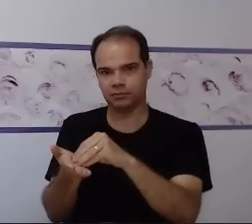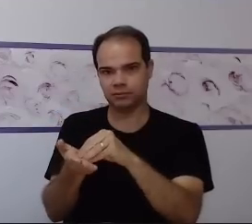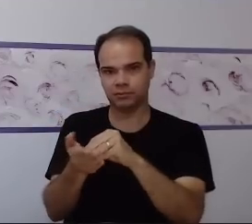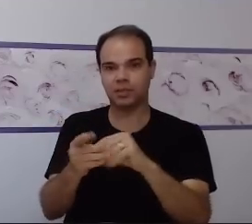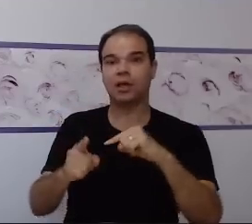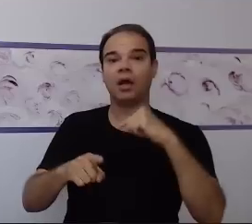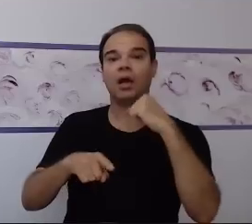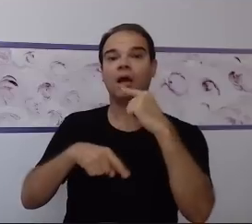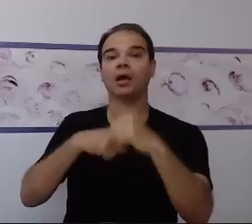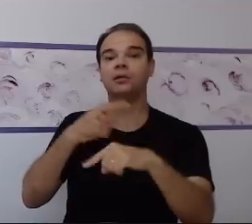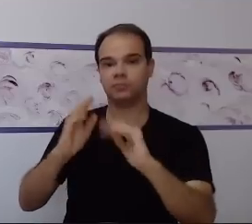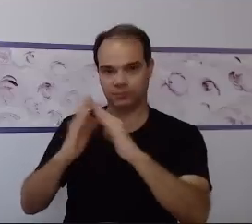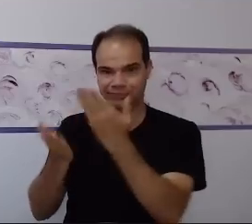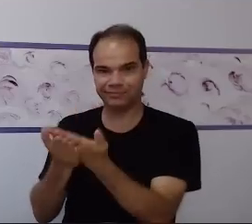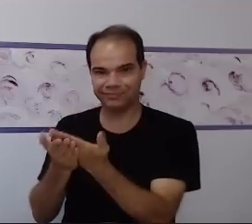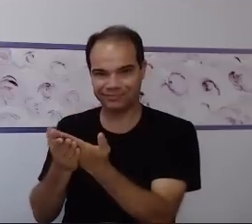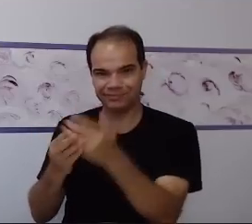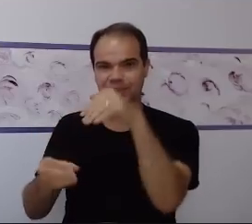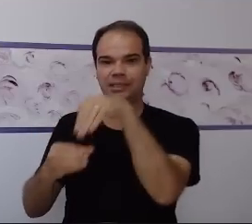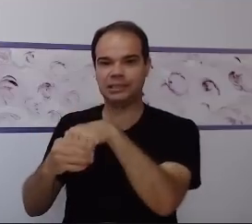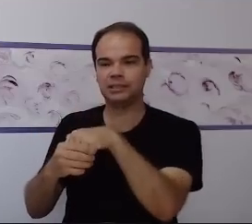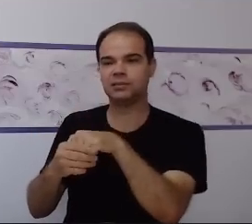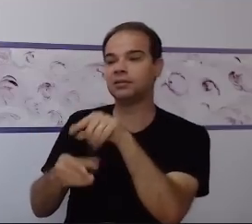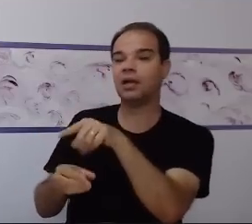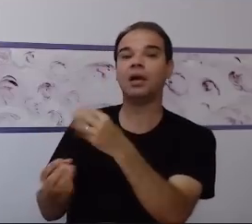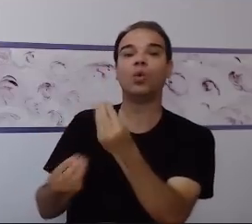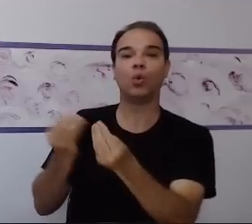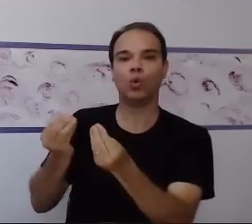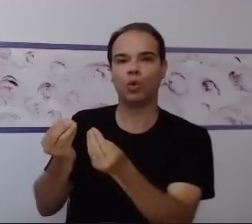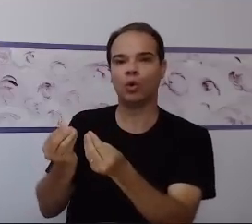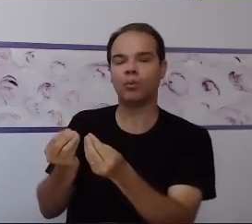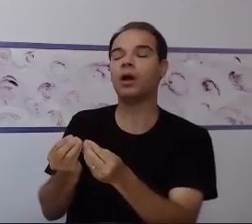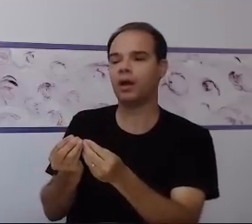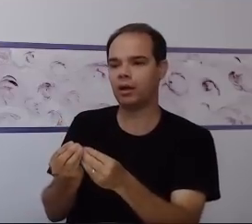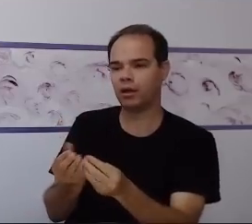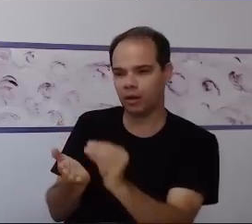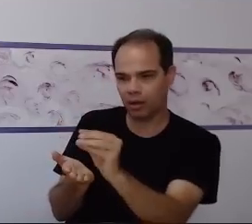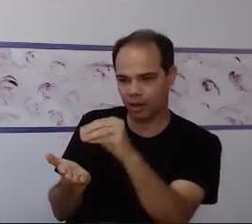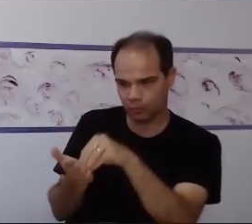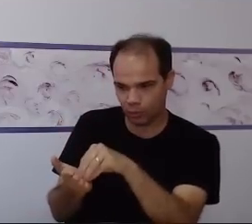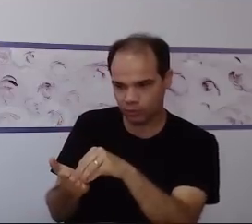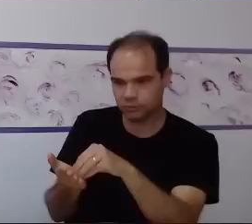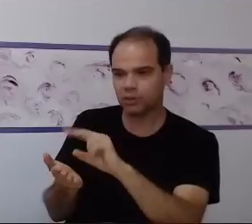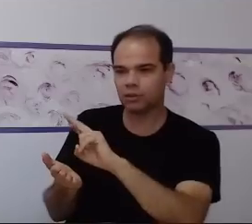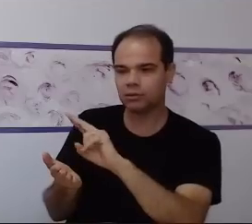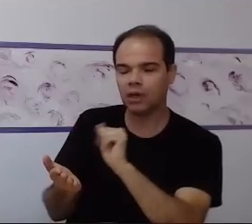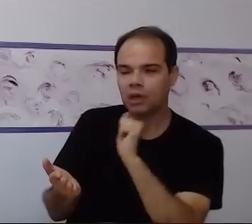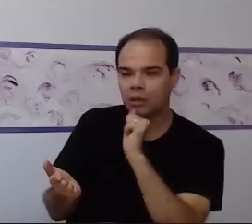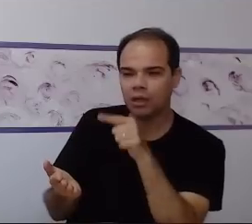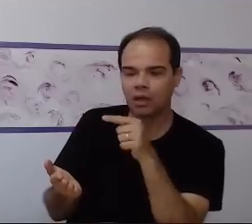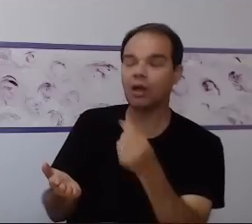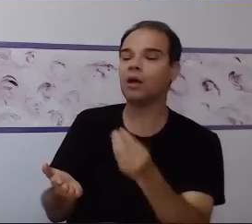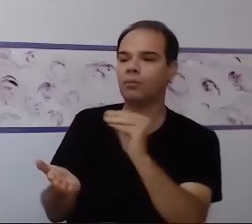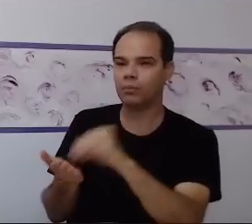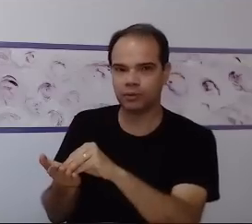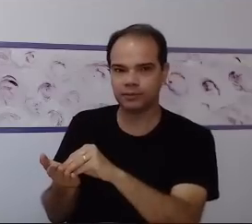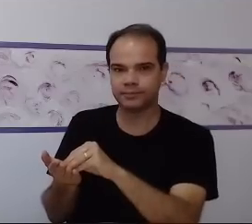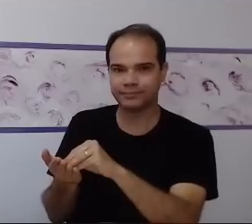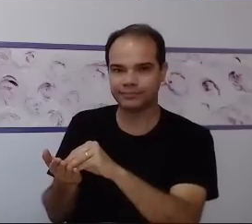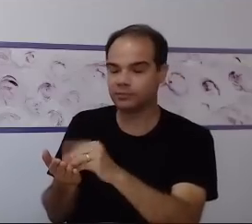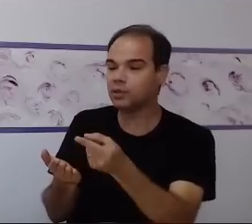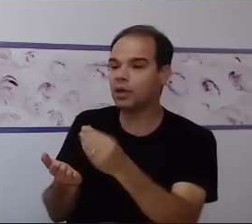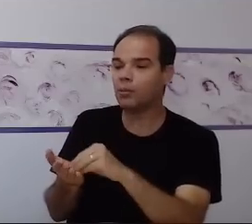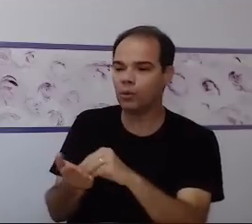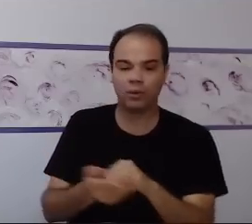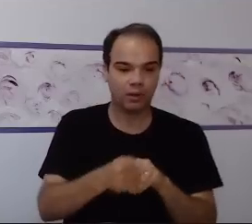decorrer do processo. Essas informações são agrupadas, e aí nós partimos para um plano